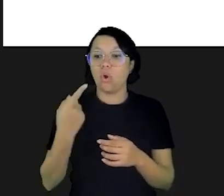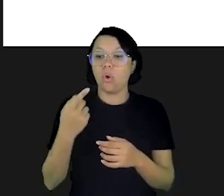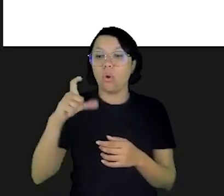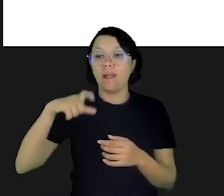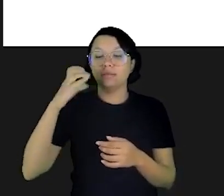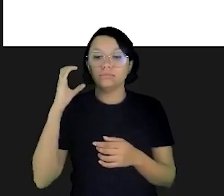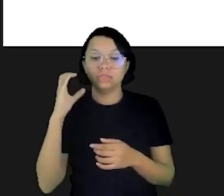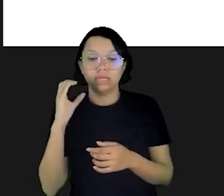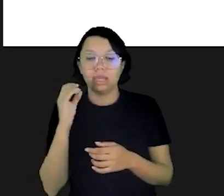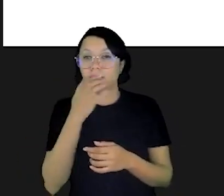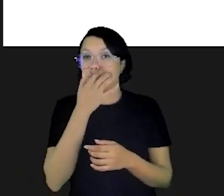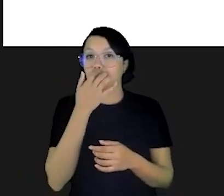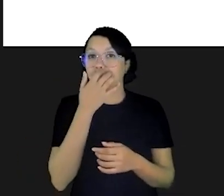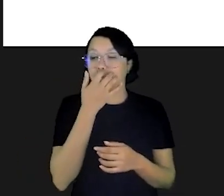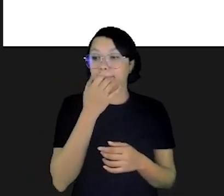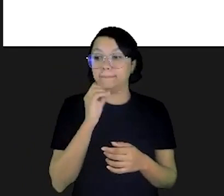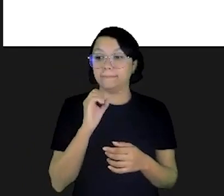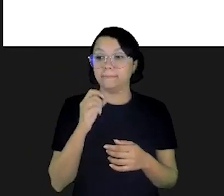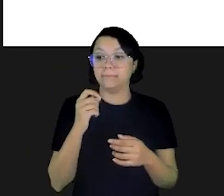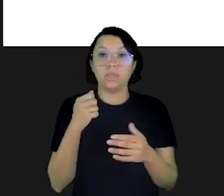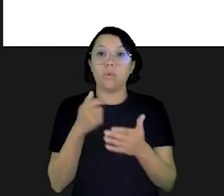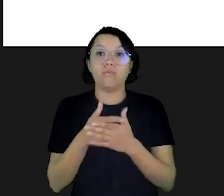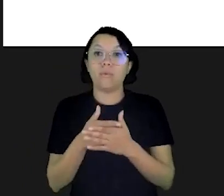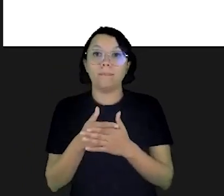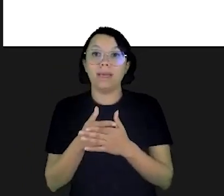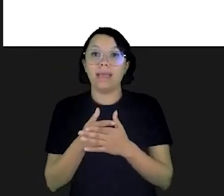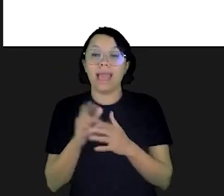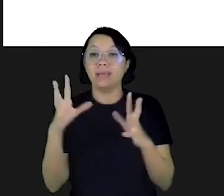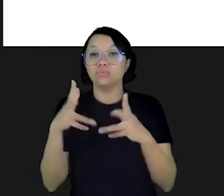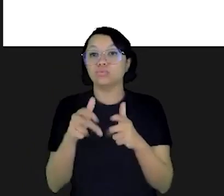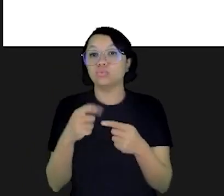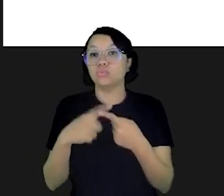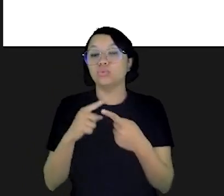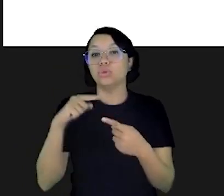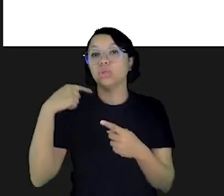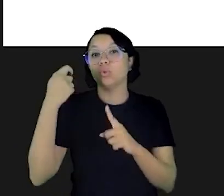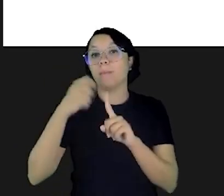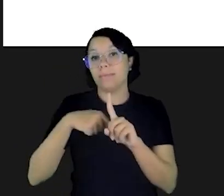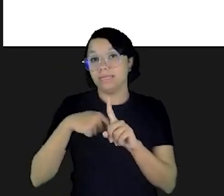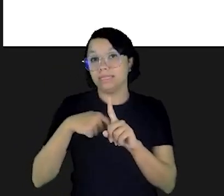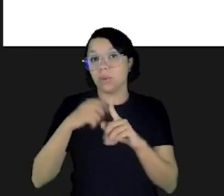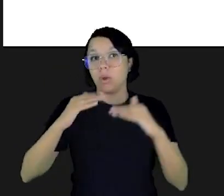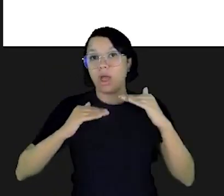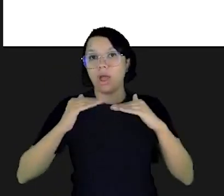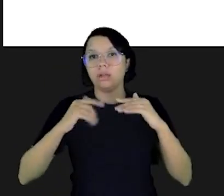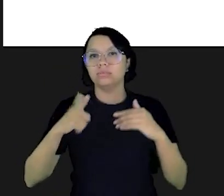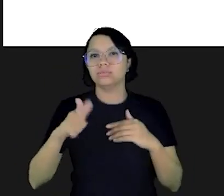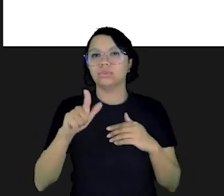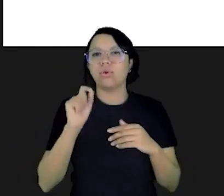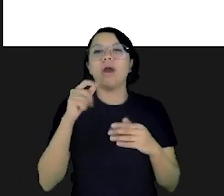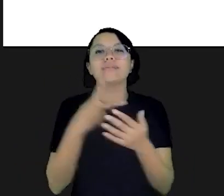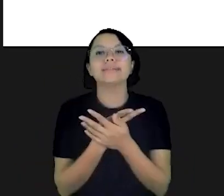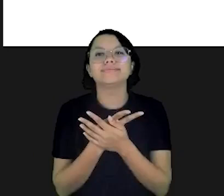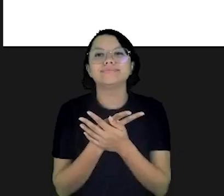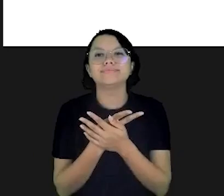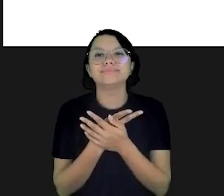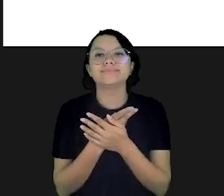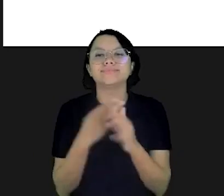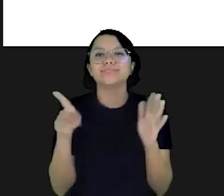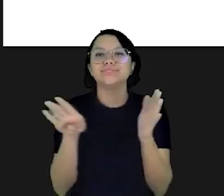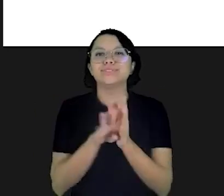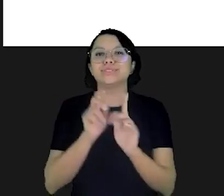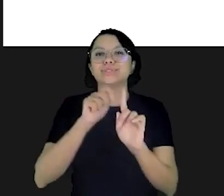juros ou então eu vou entrar no cartão de crédito vou usar o rotativo não vou pagar a tarifa inteira porque no mês que vem eu me